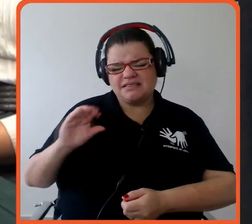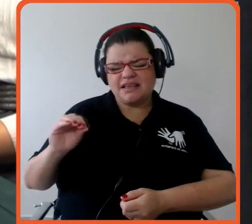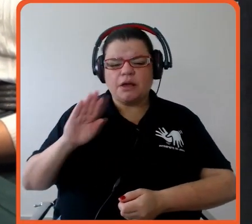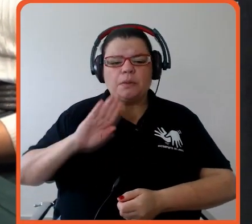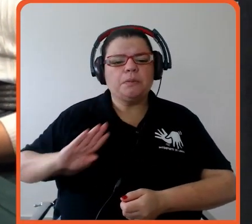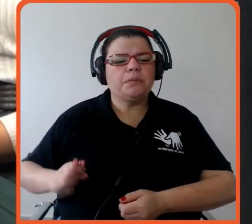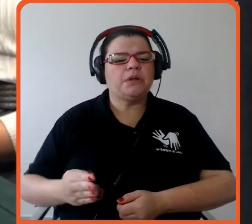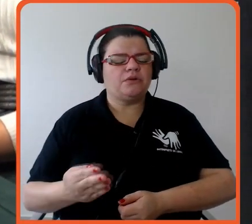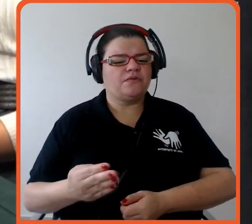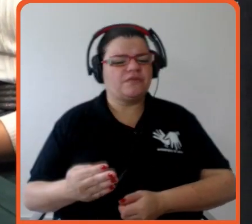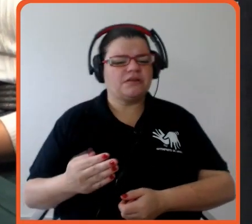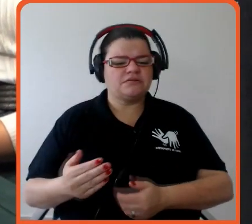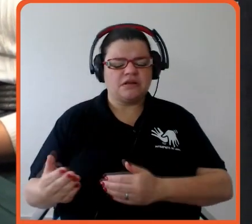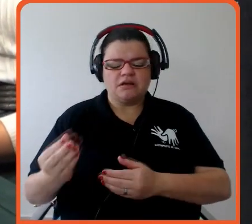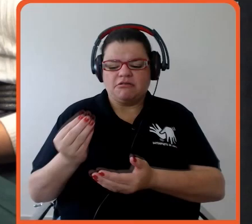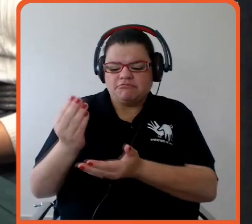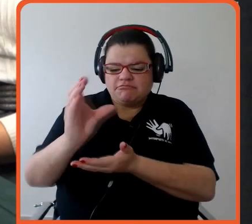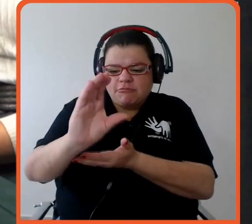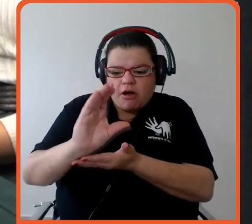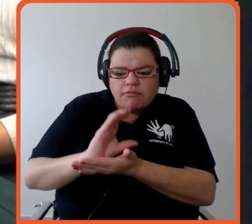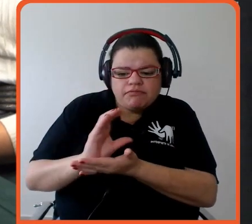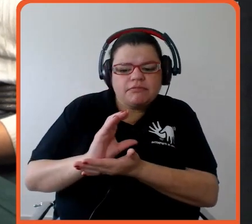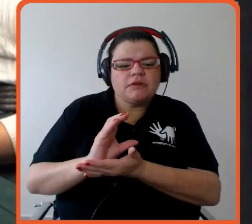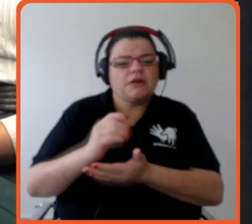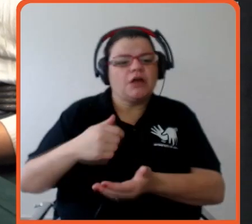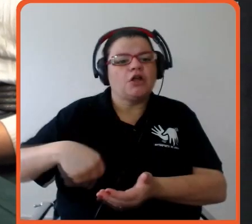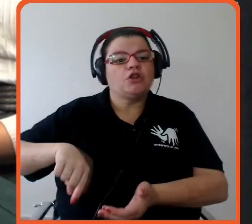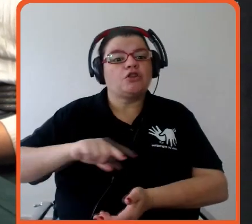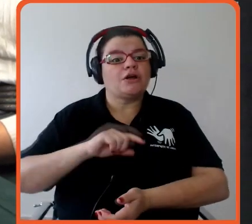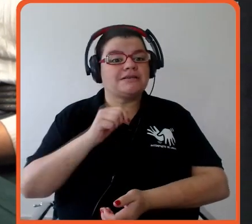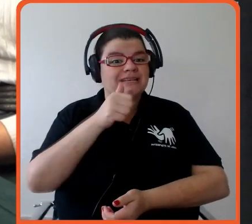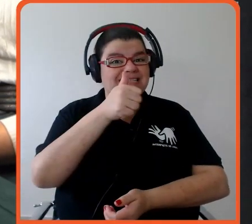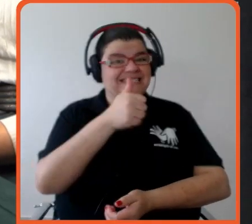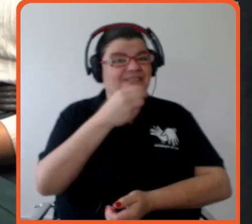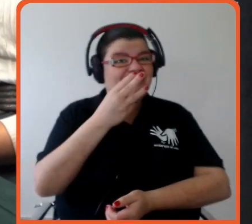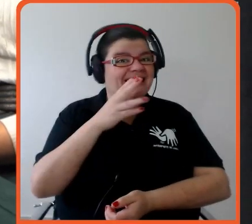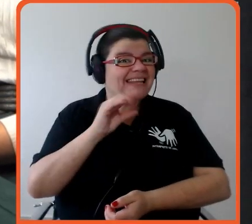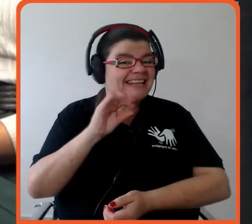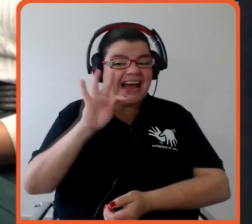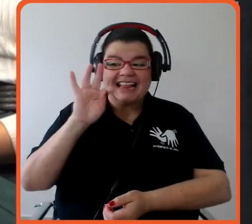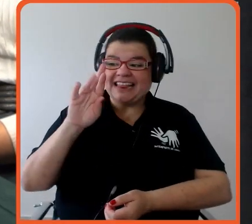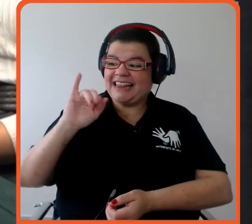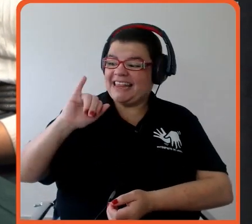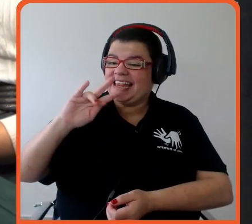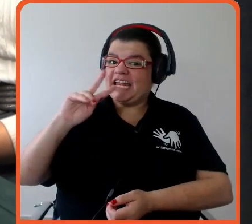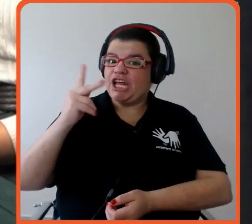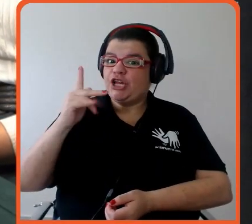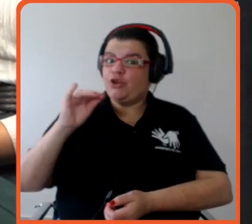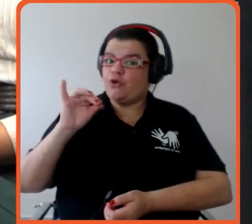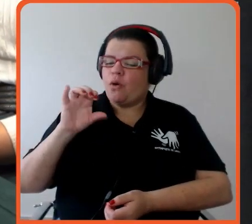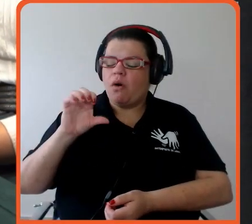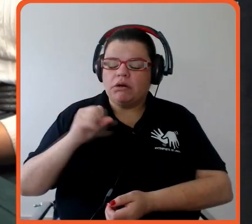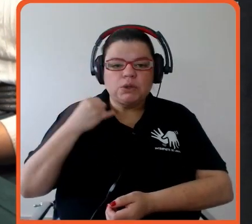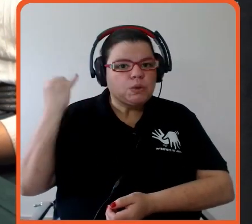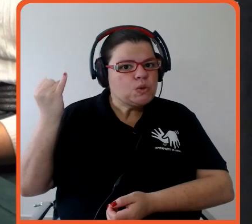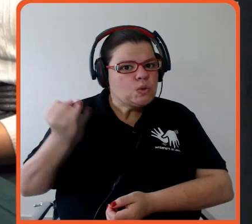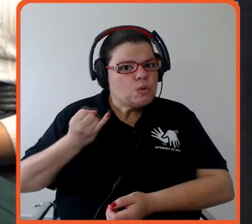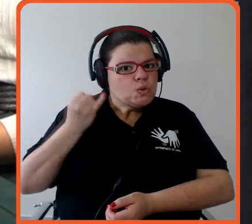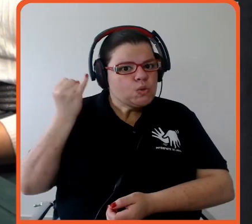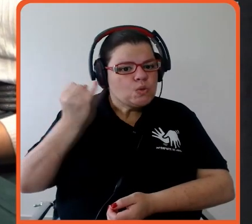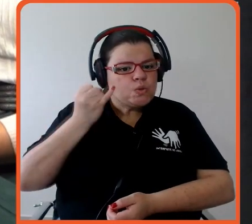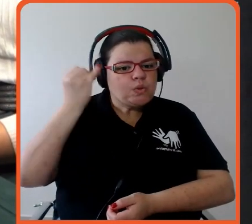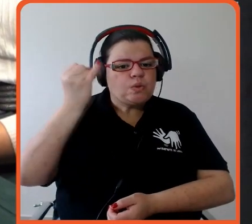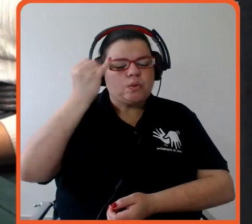desenvolvimento, a gente está falando de 130 trilhões, né, então isso é muito importante. Então o setor financeiro tem